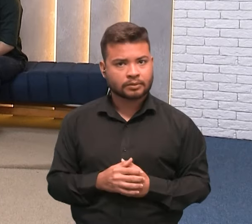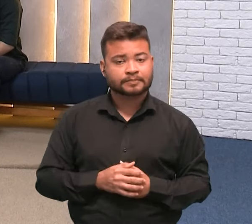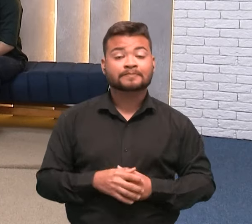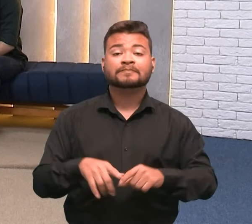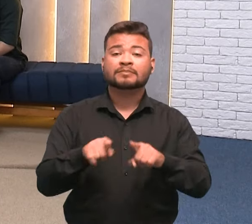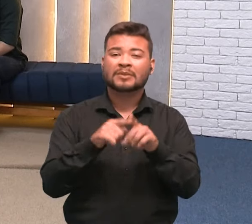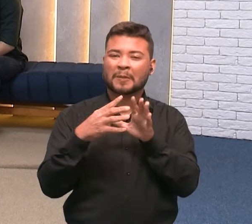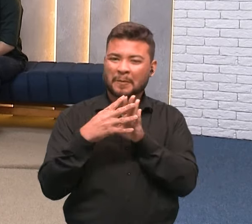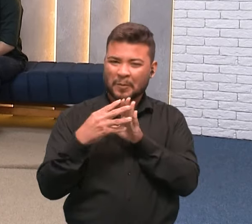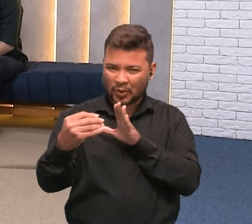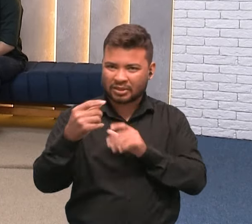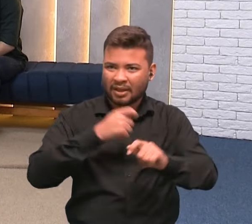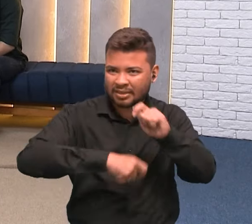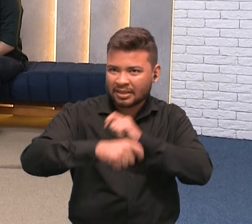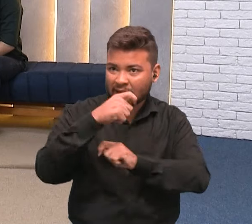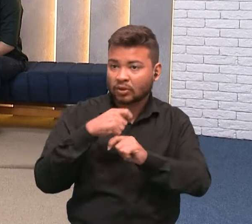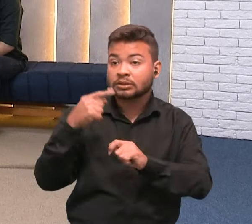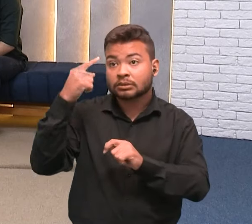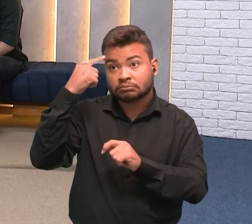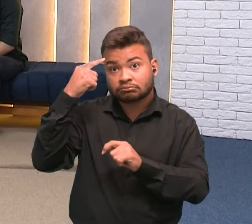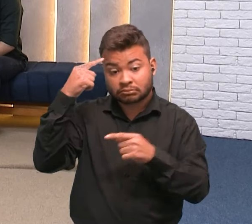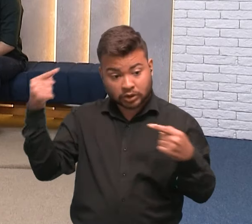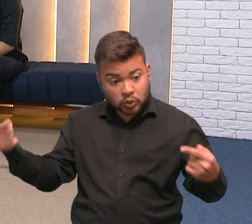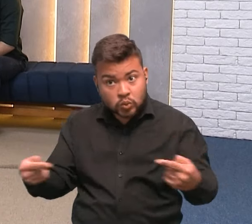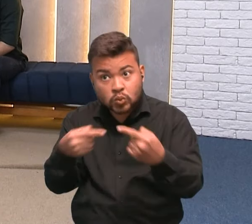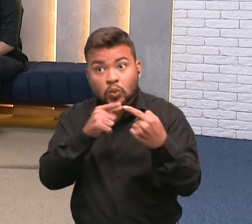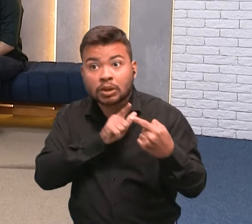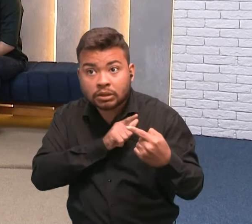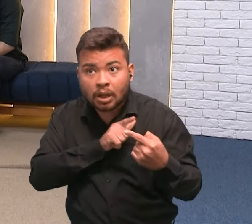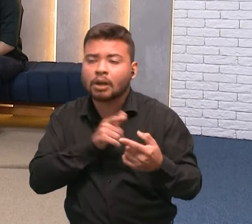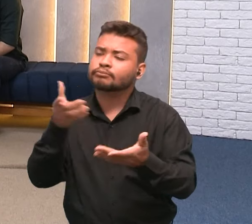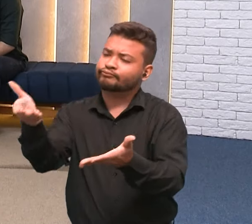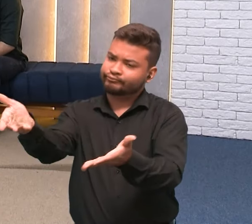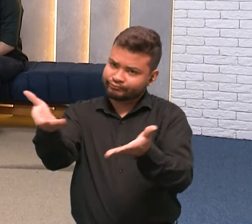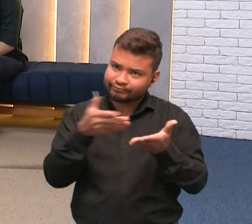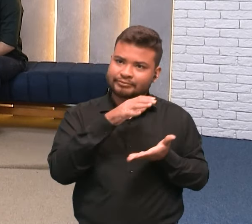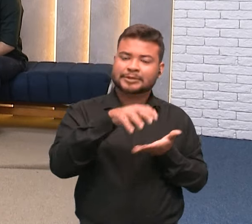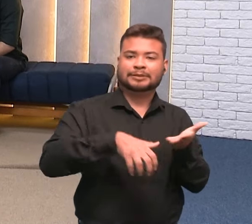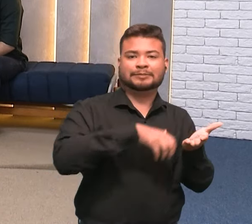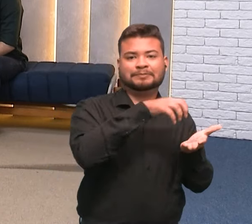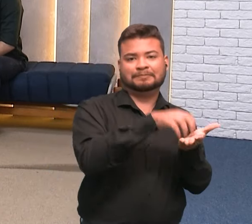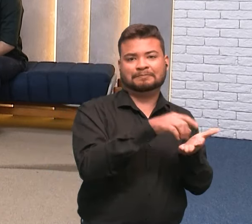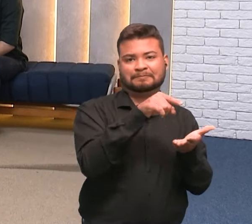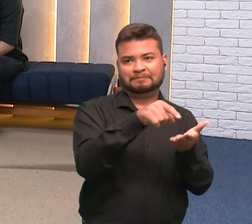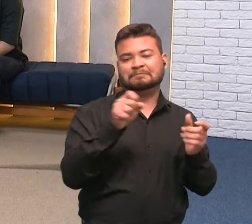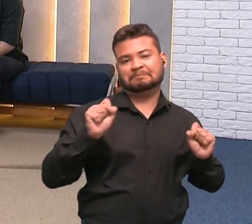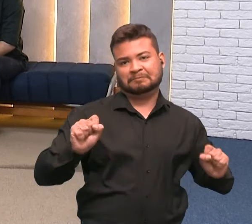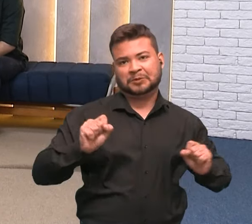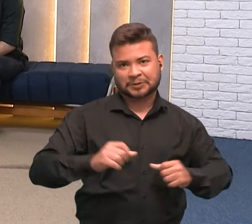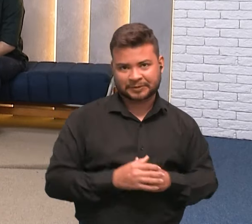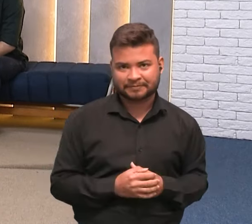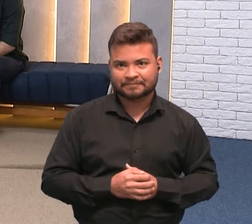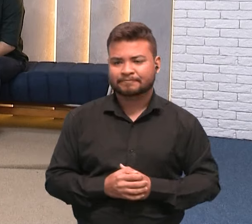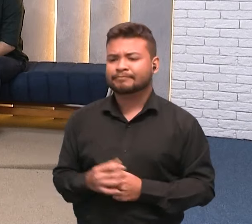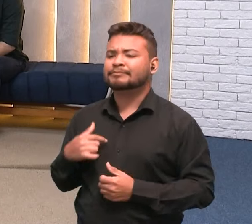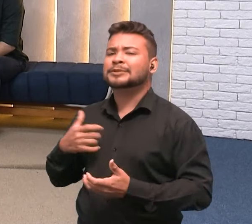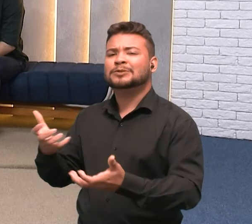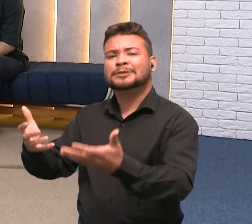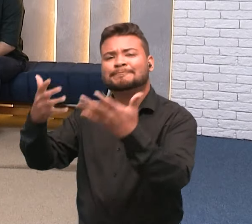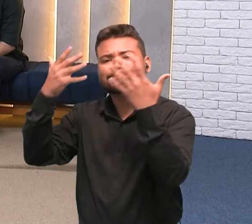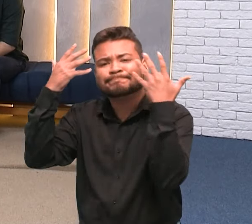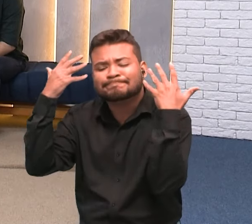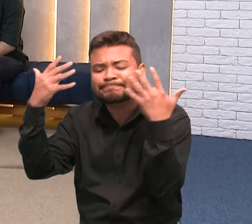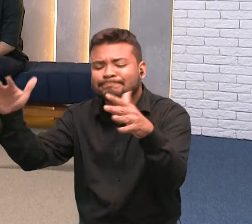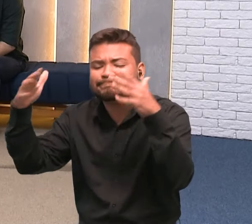dentro dessa premissa, serão muito bem-vindos para poder estar conosco aqui dentro do Centro de Empreendedorismo. Quero parabenizar, então, aqui,